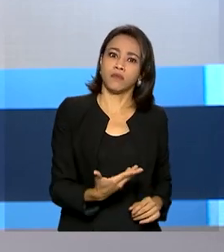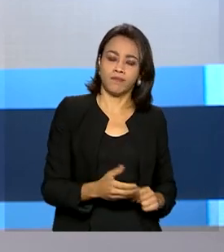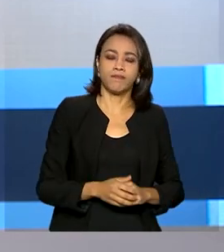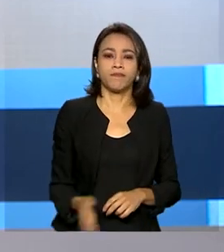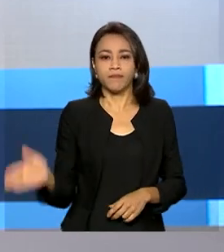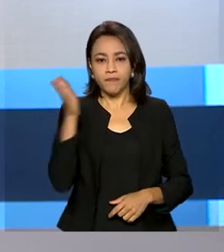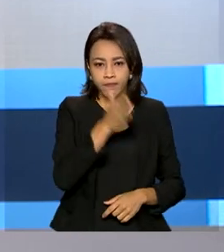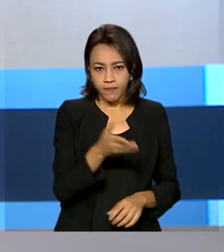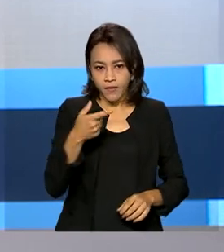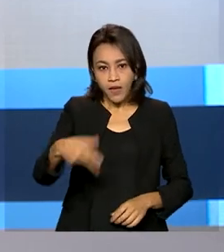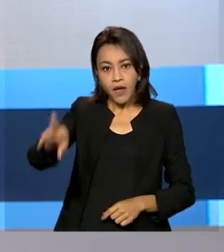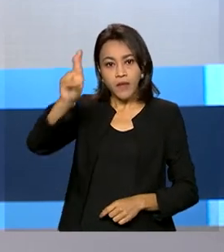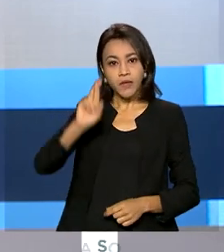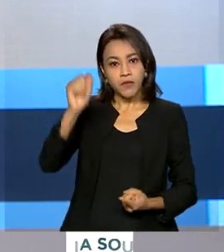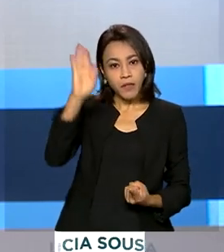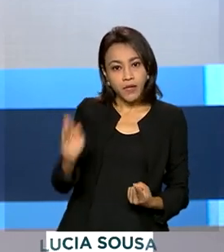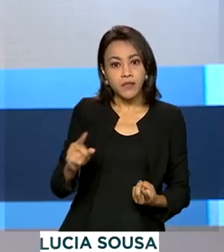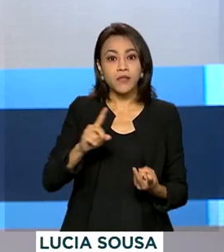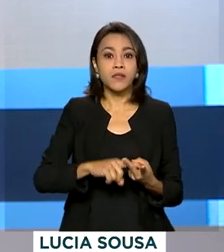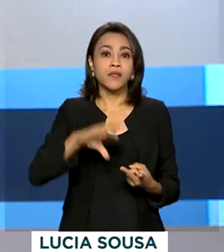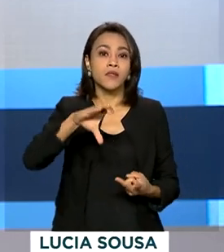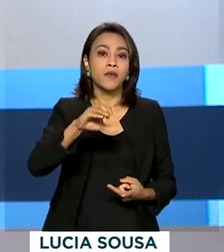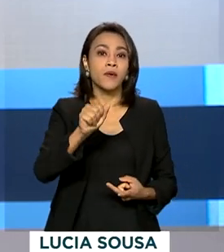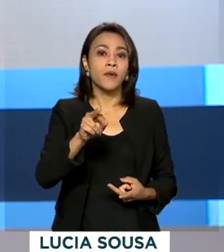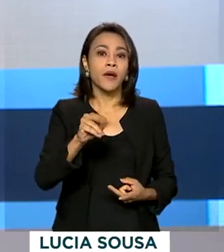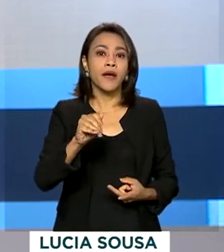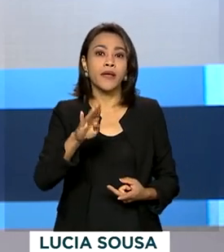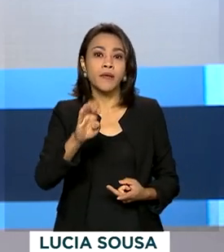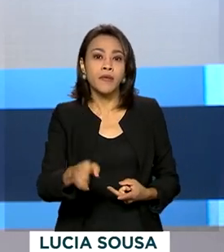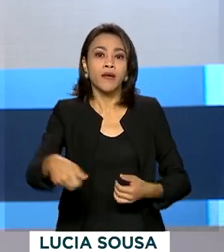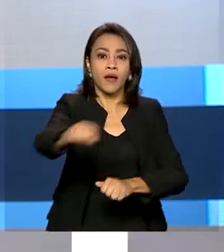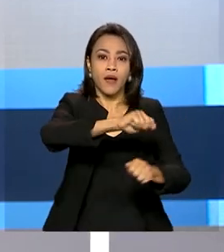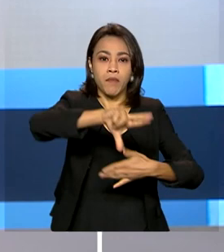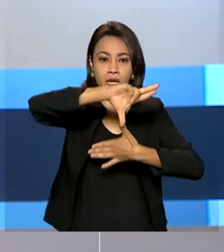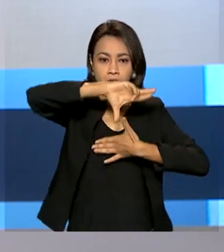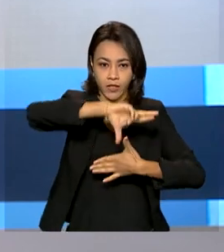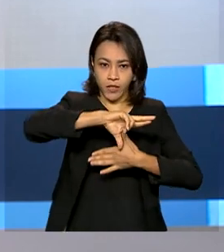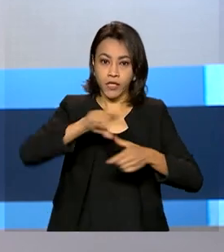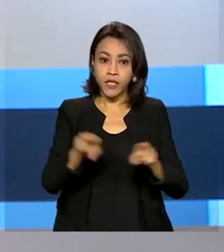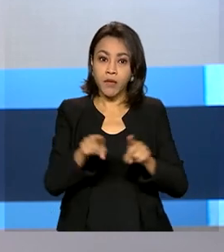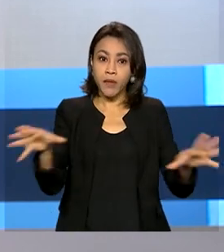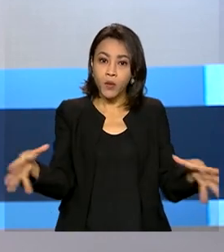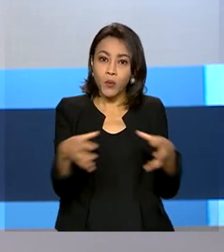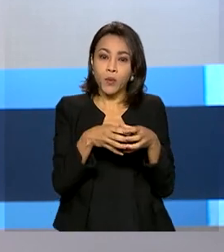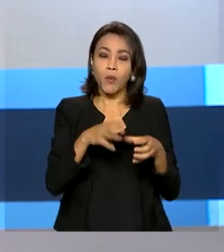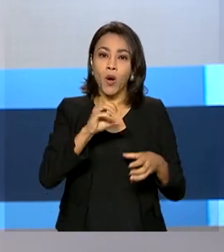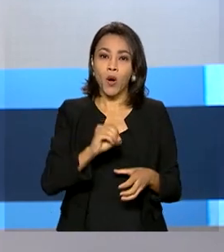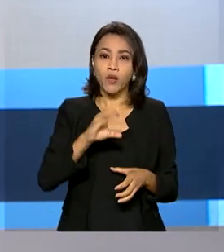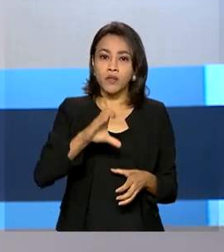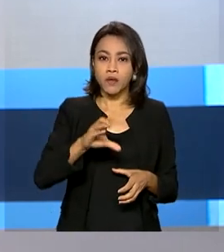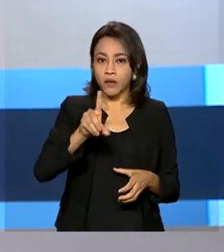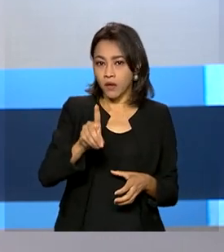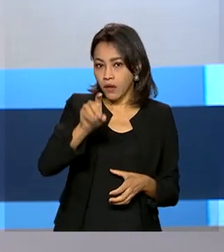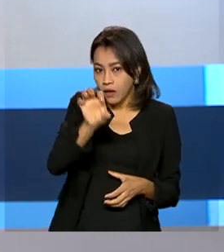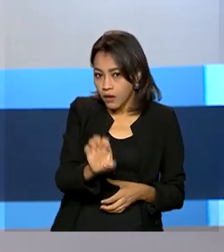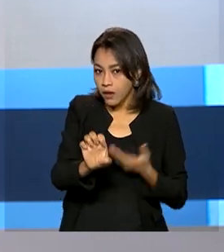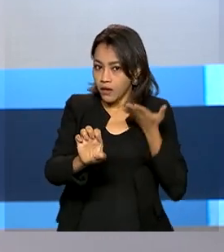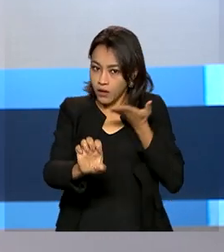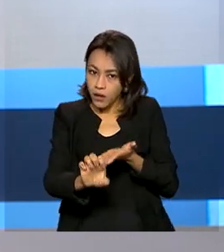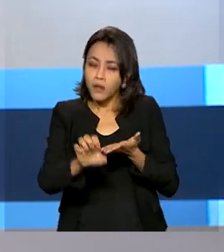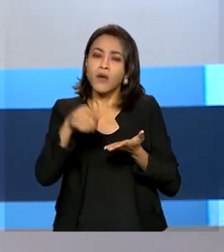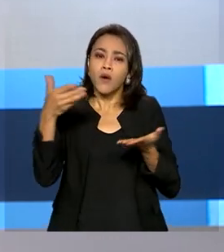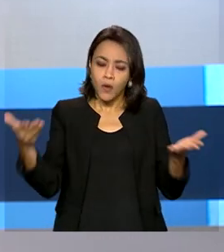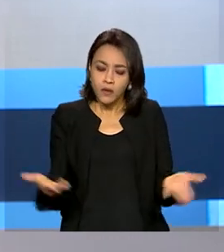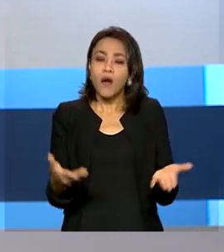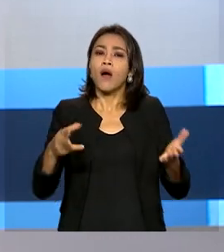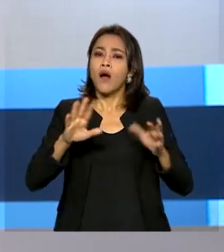Representantes do Brasil, Caribe, da América Latina e dos países da Organização para a Cooperação e o Desenvolvimento Econômico estão